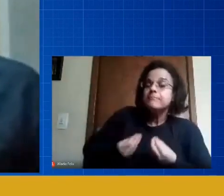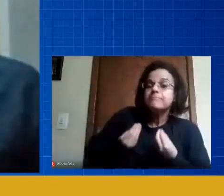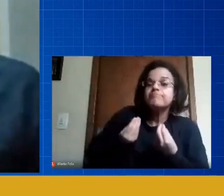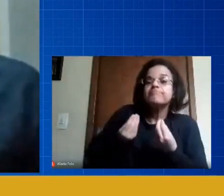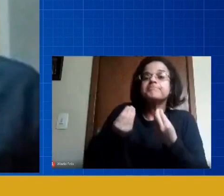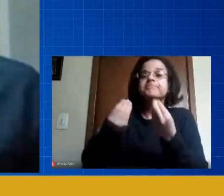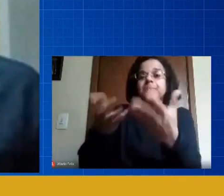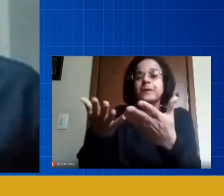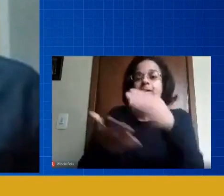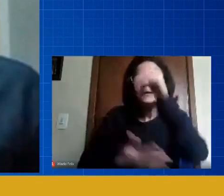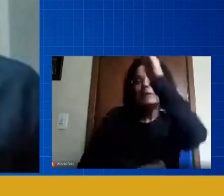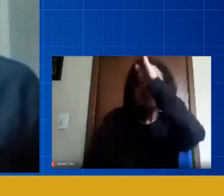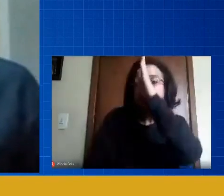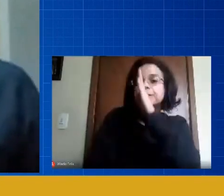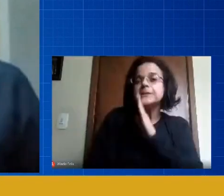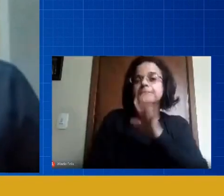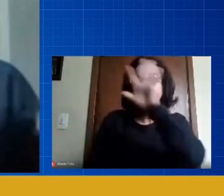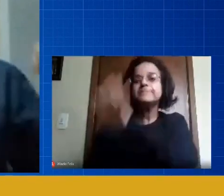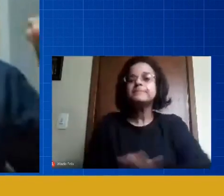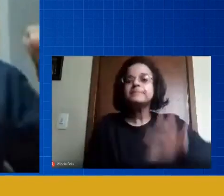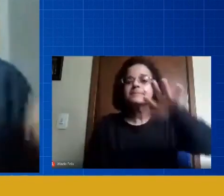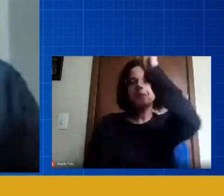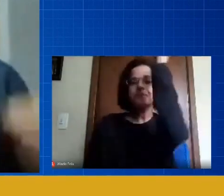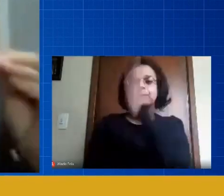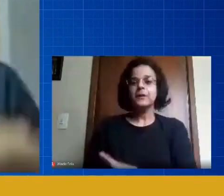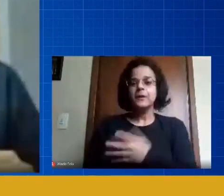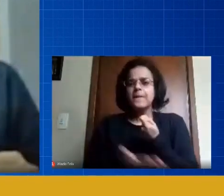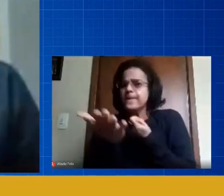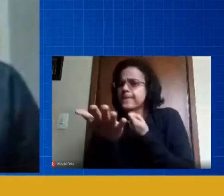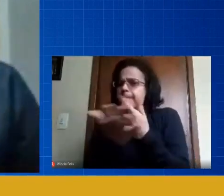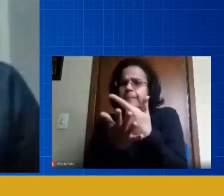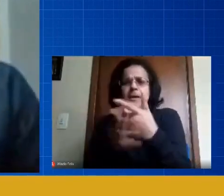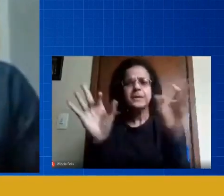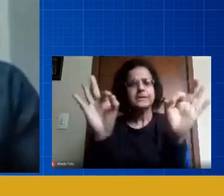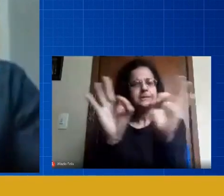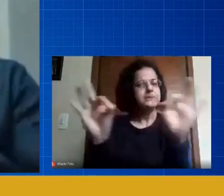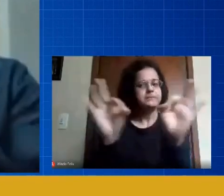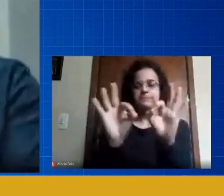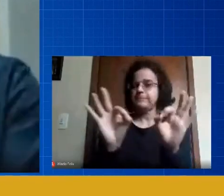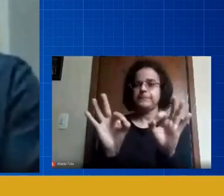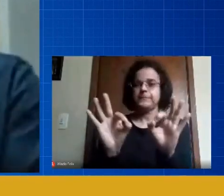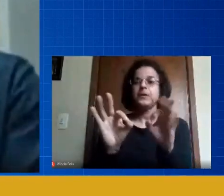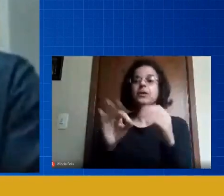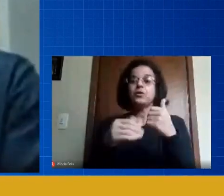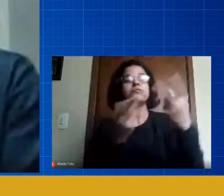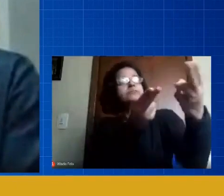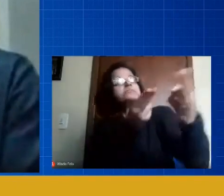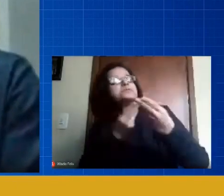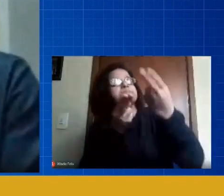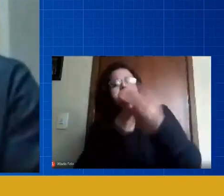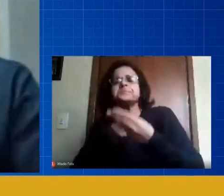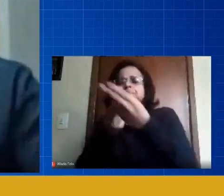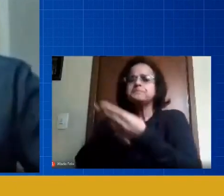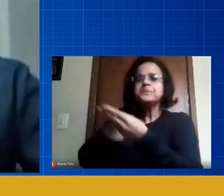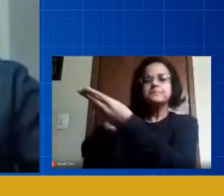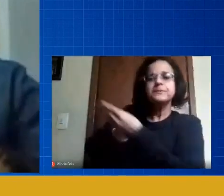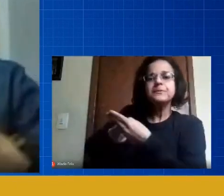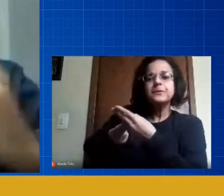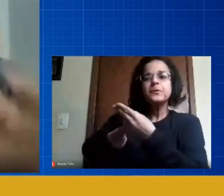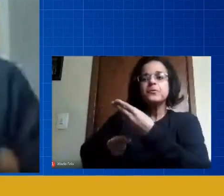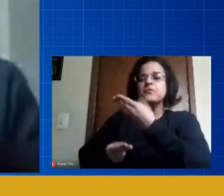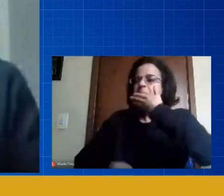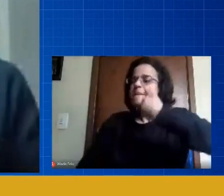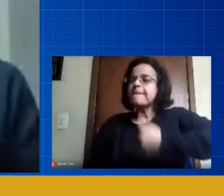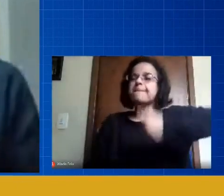projeto para o Brasil inteiro. Nós não vamos cobrar um real, eu vou convidar os maiores palestrantes do Brasil, os